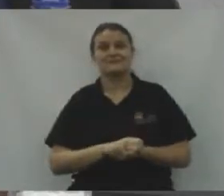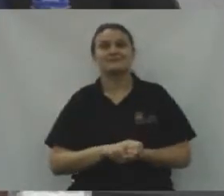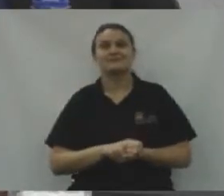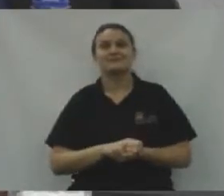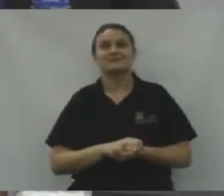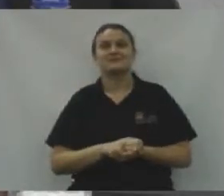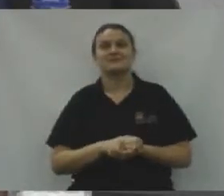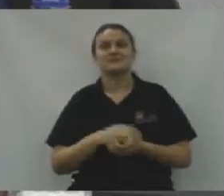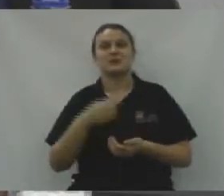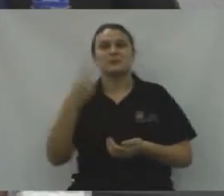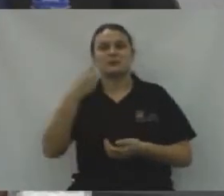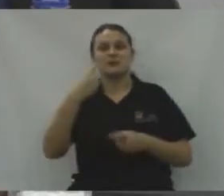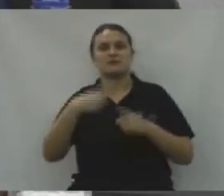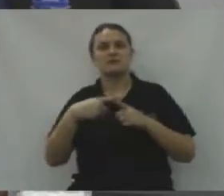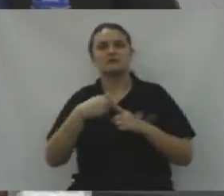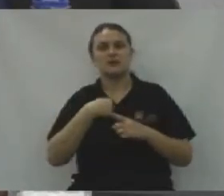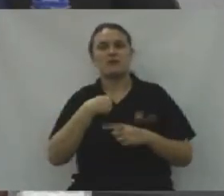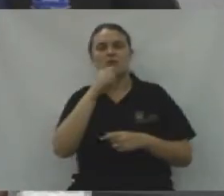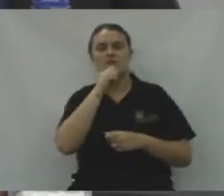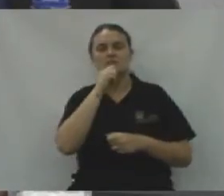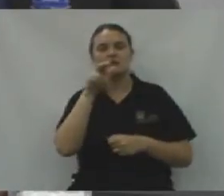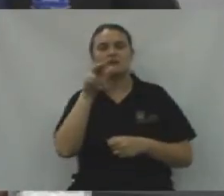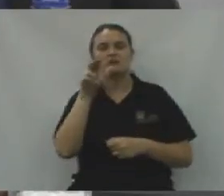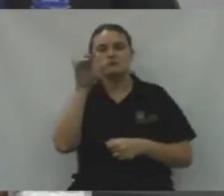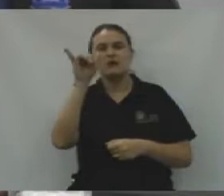Meu primeiro mandato tem muito para aprender,